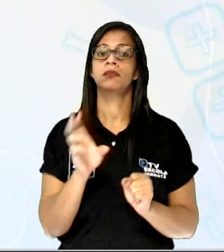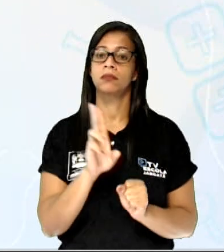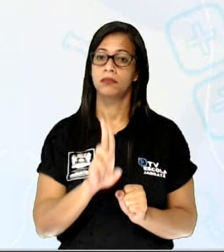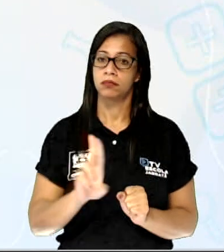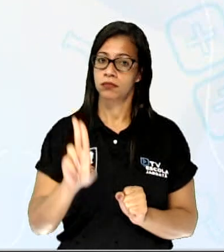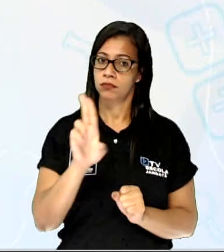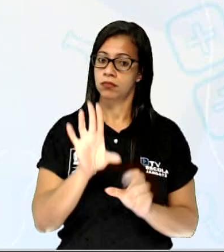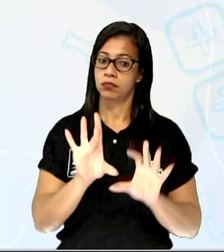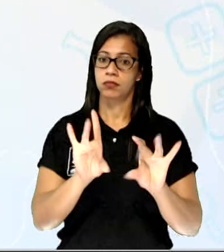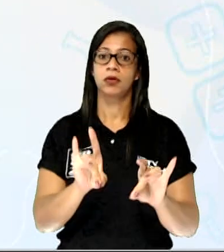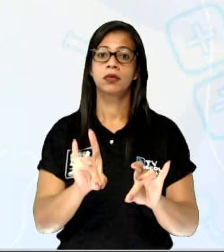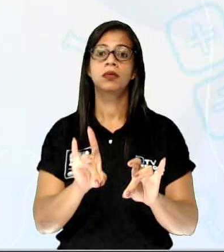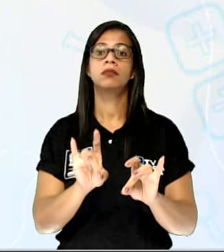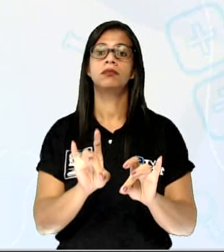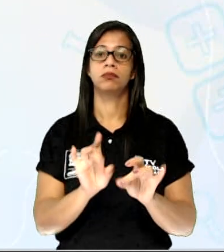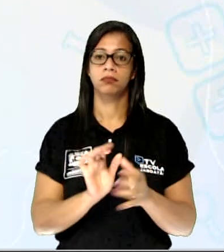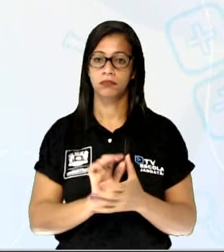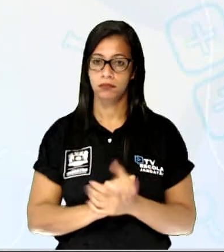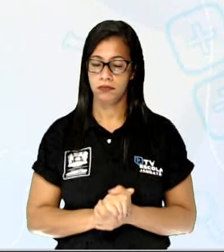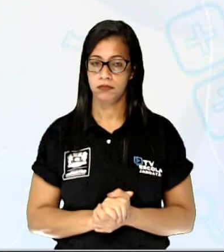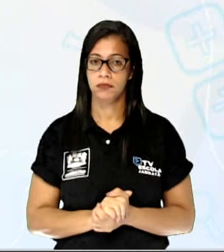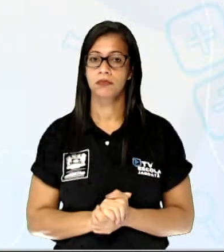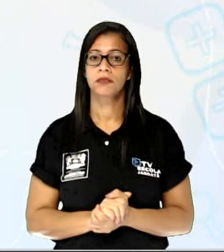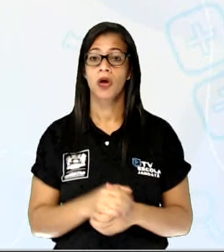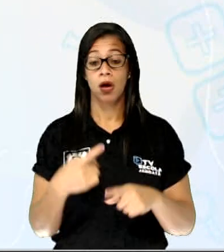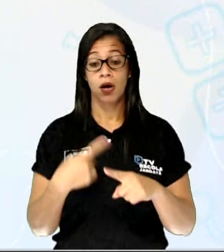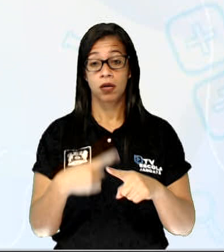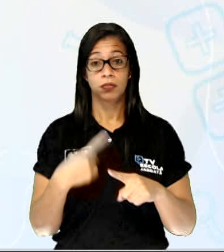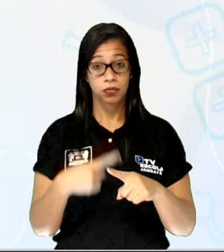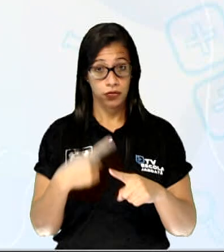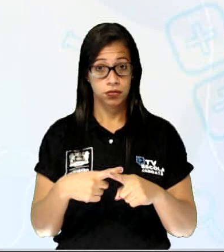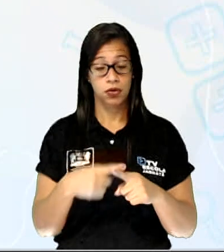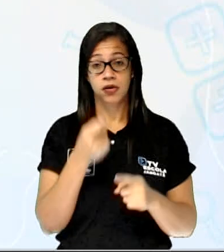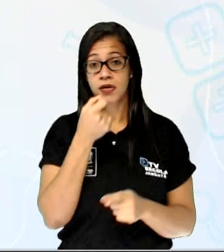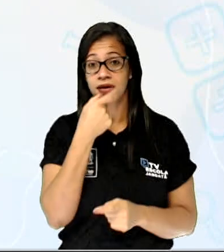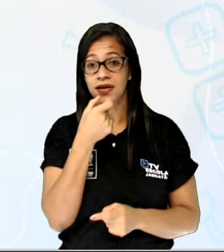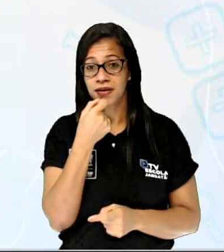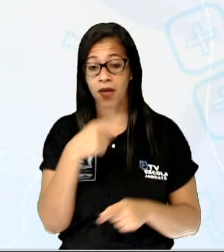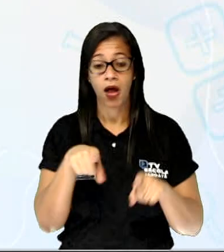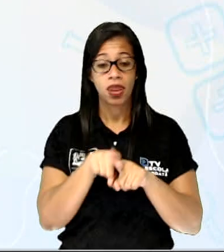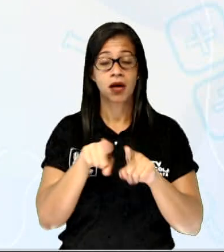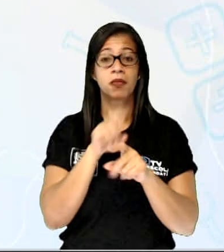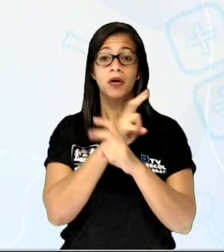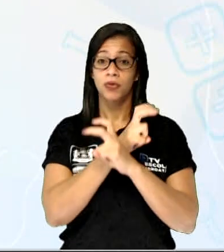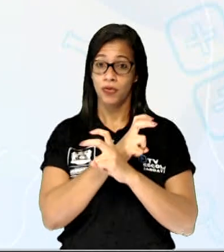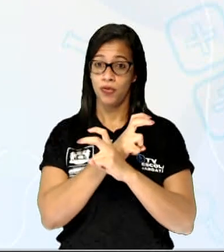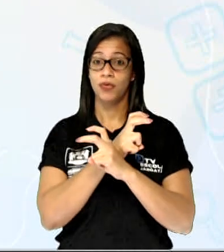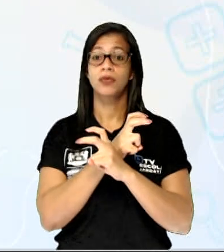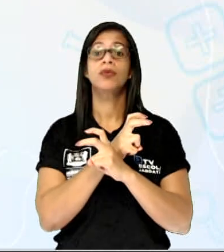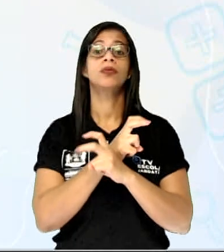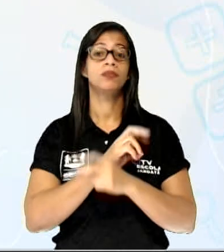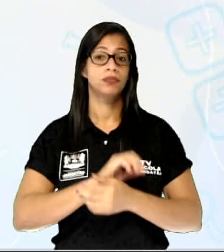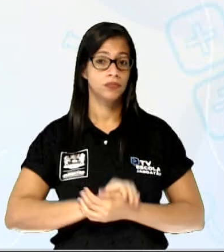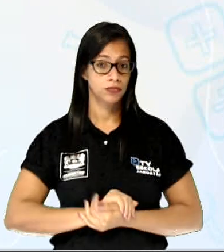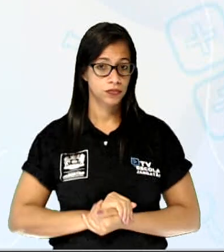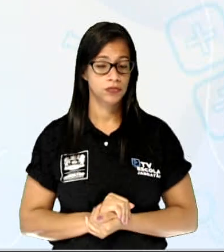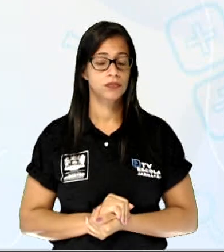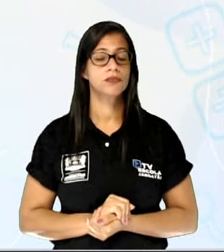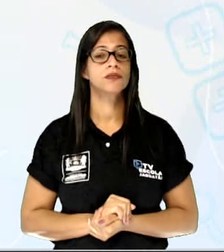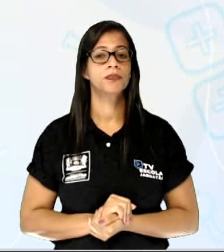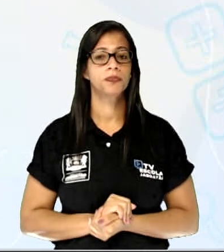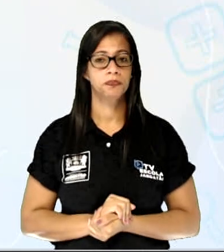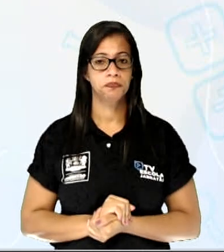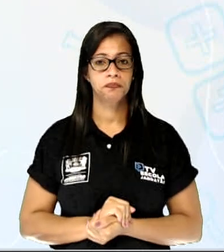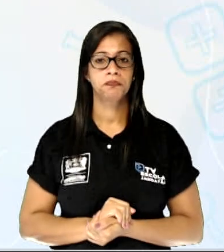eles são, esses medicamentos também são tóxicos, né? Pra algumas pessoas. Às vezes, uma pessoa não